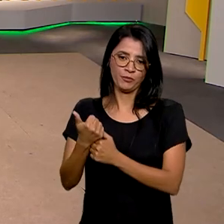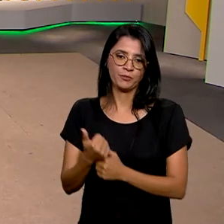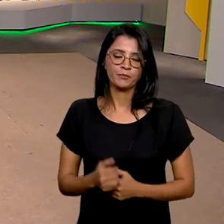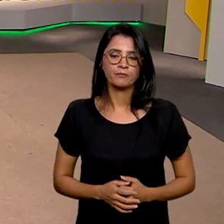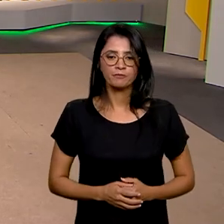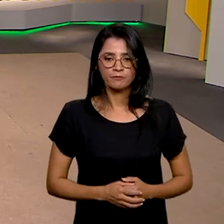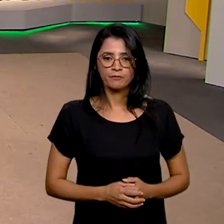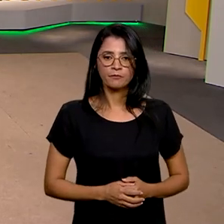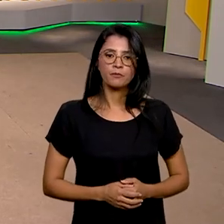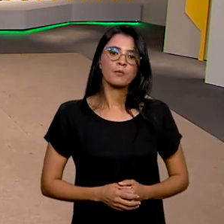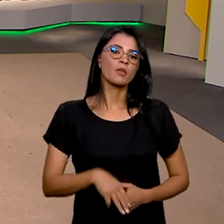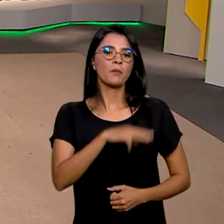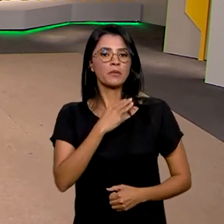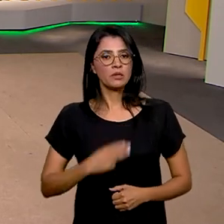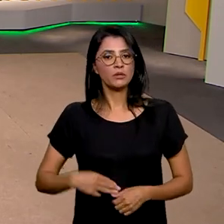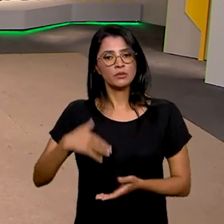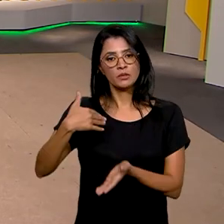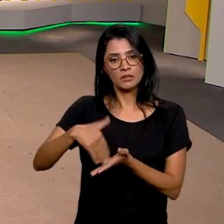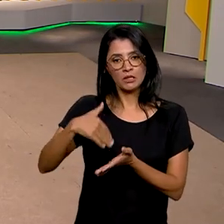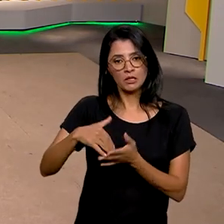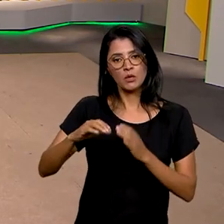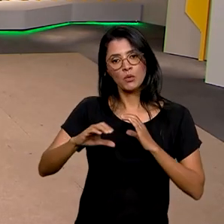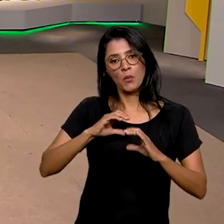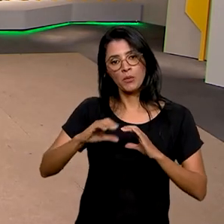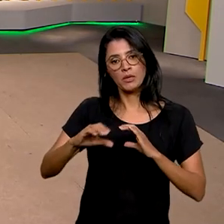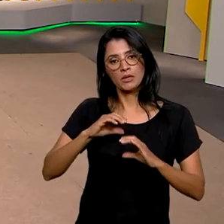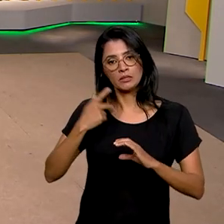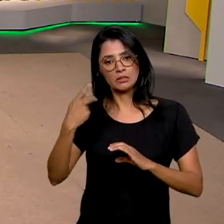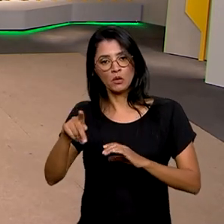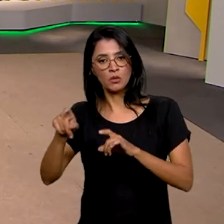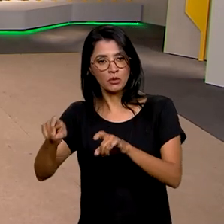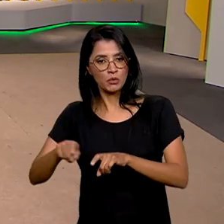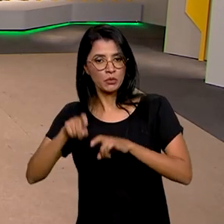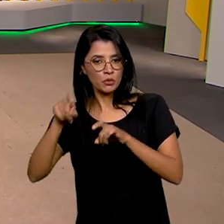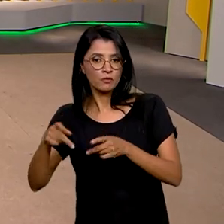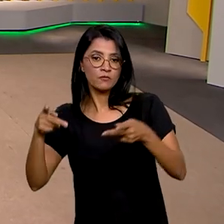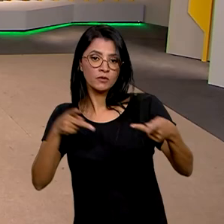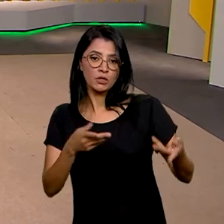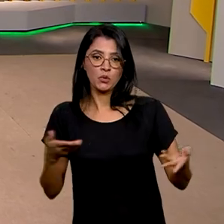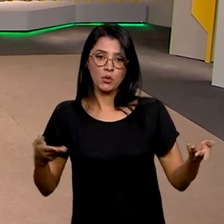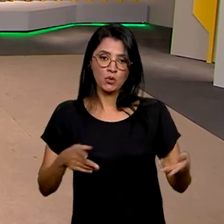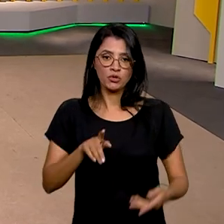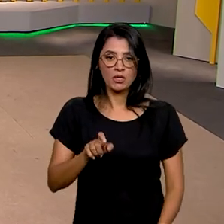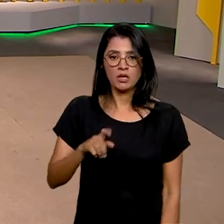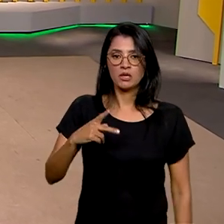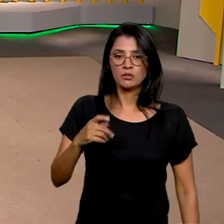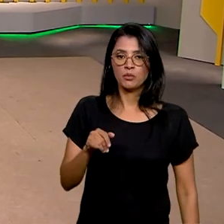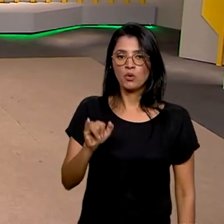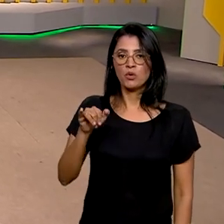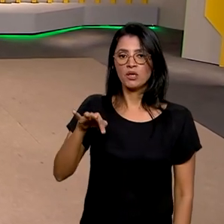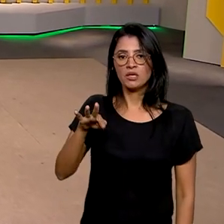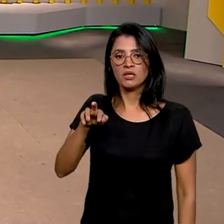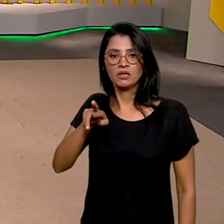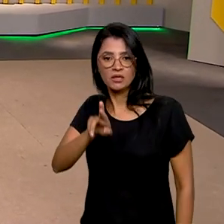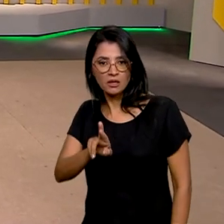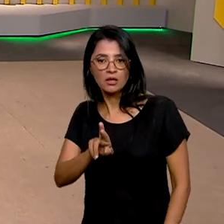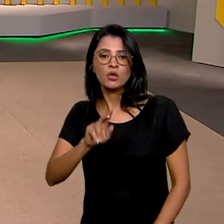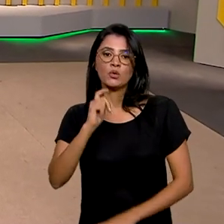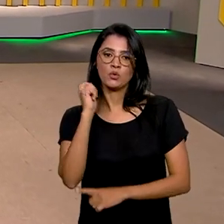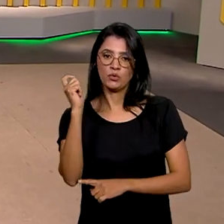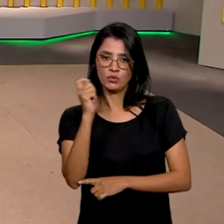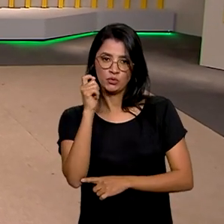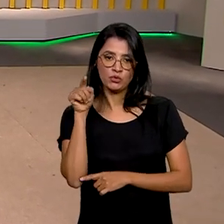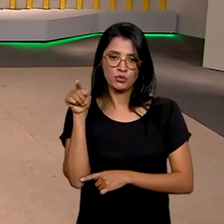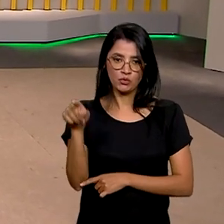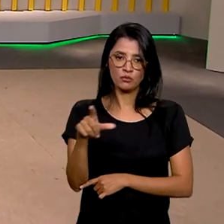Os ministros da Secretaria de Comunicação Social e da Agricultura visitaram hoje a Expo Inter, em Esteio, no Rio Grande do Sul.